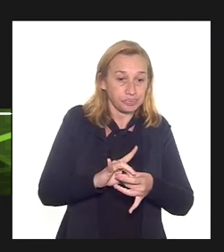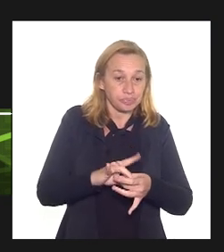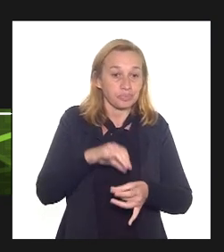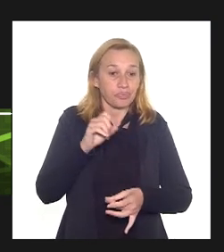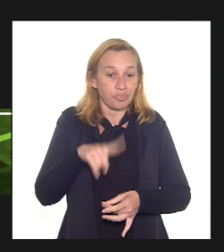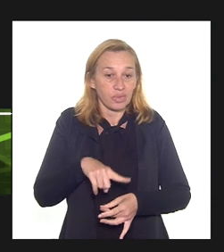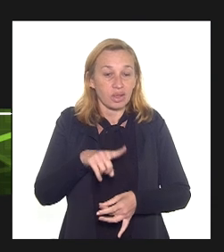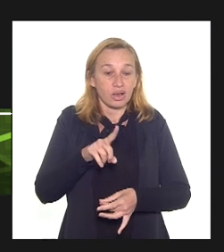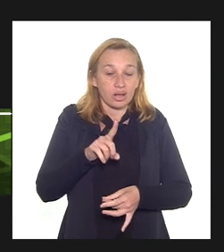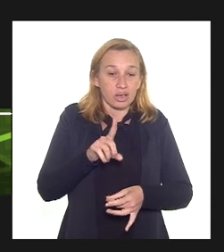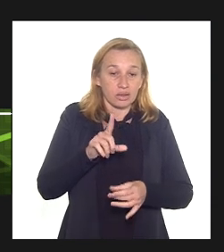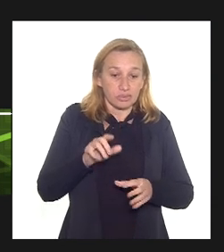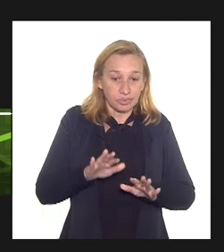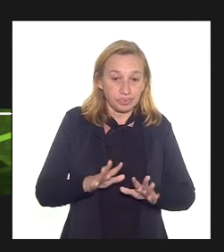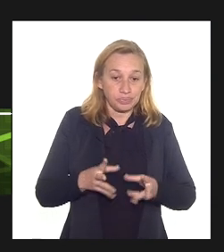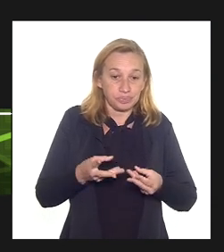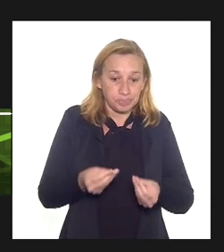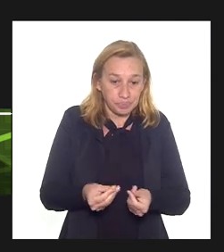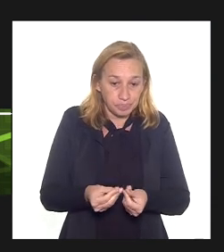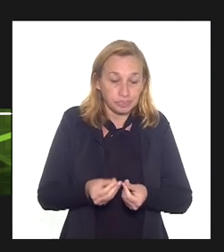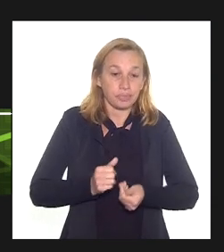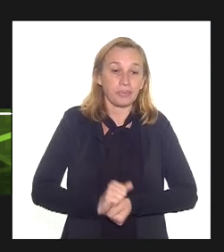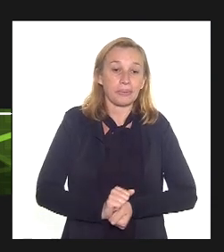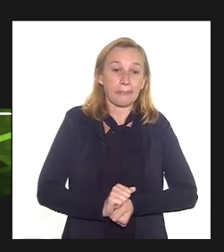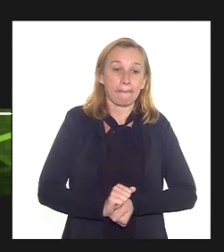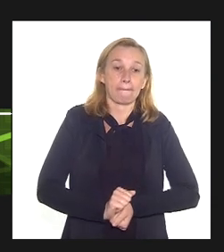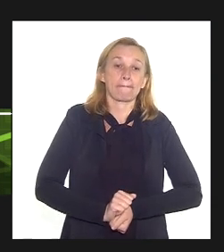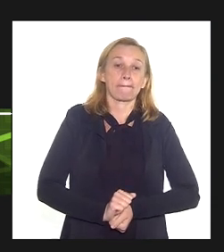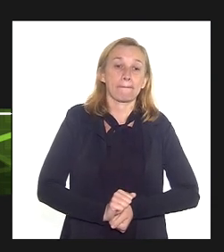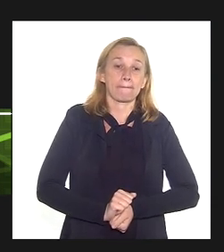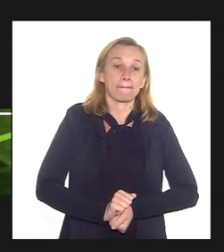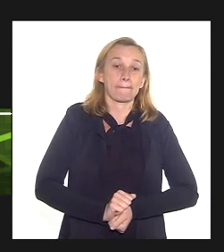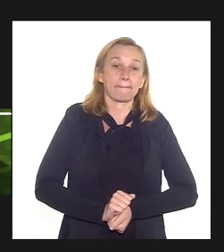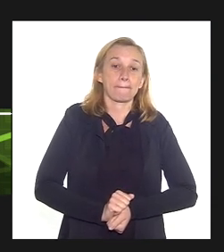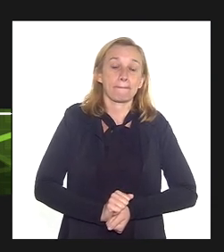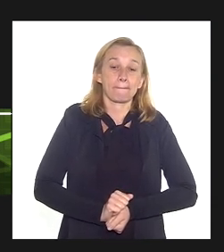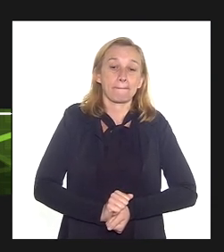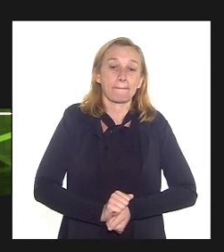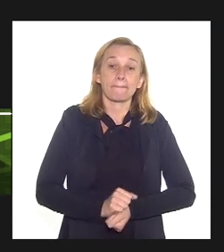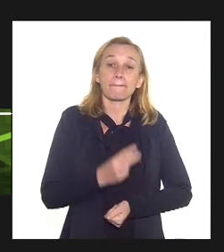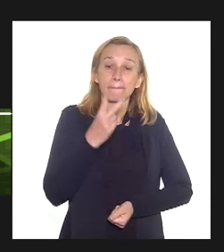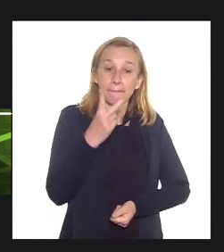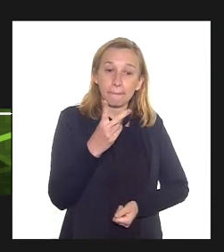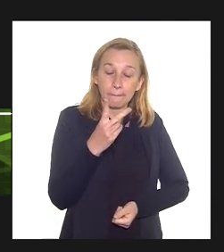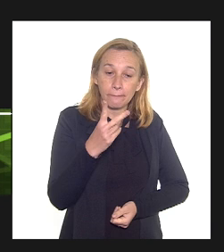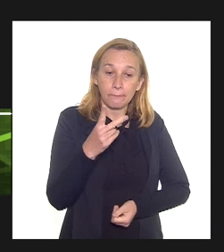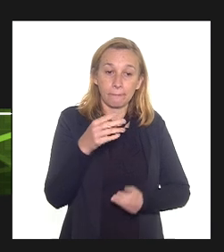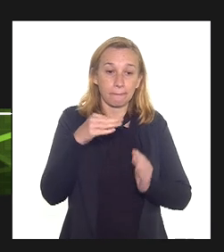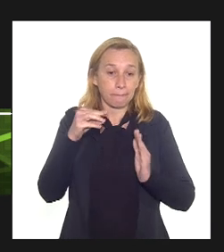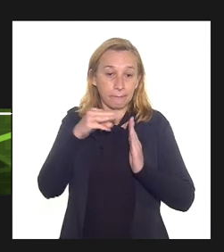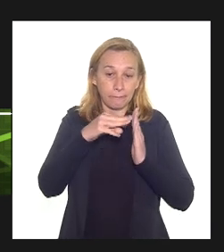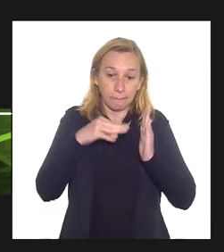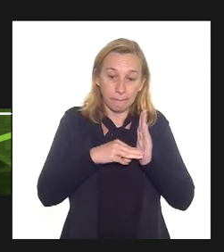depreciado ele é amortizado ou ele é exaurido. Há dois métodos